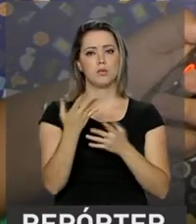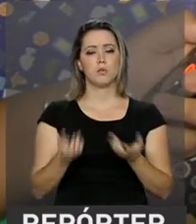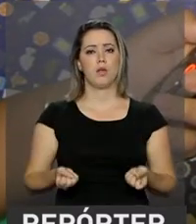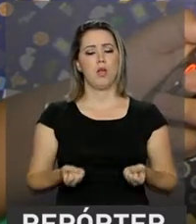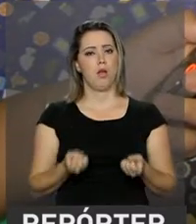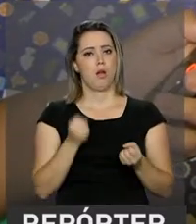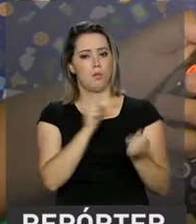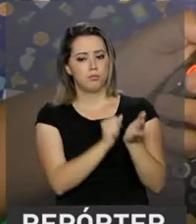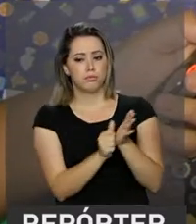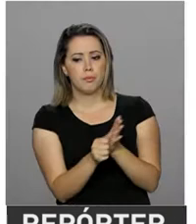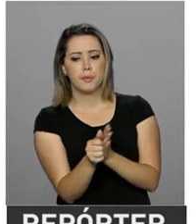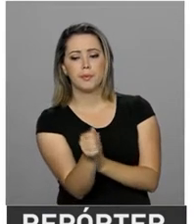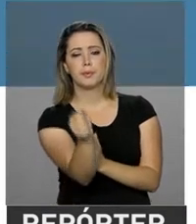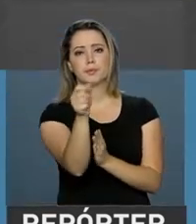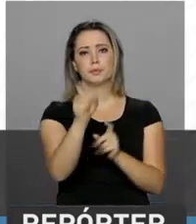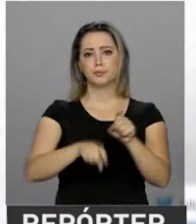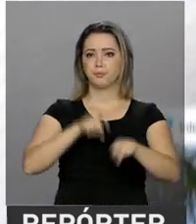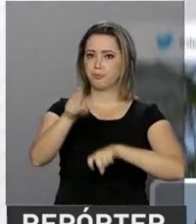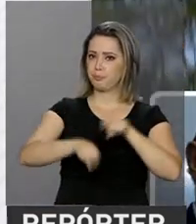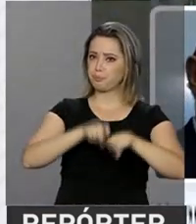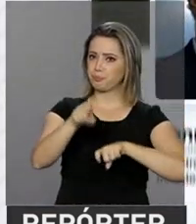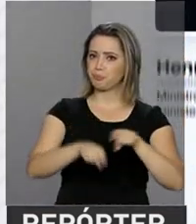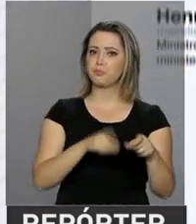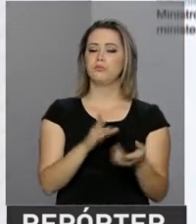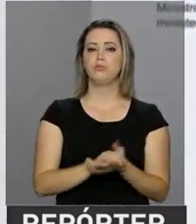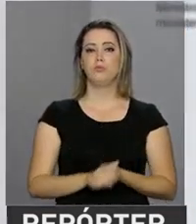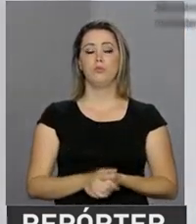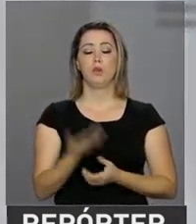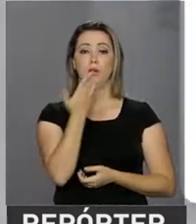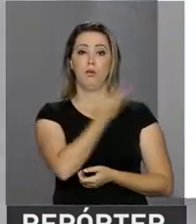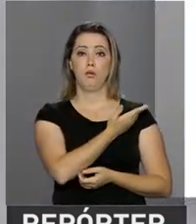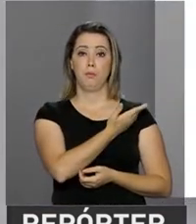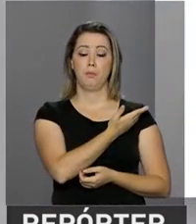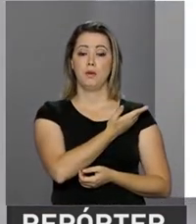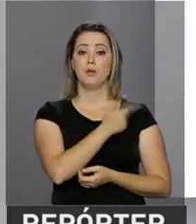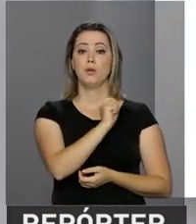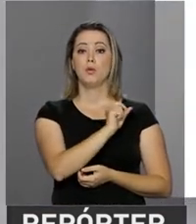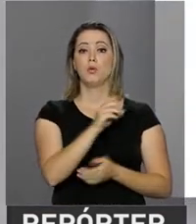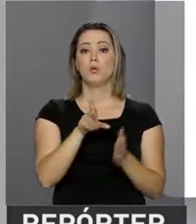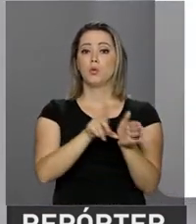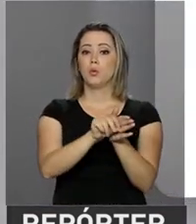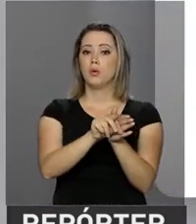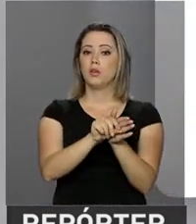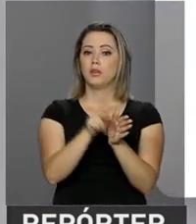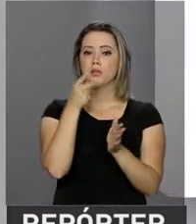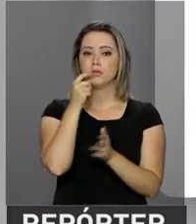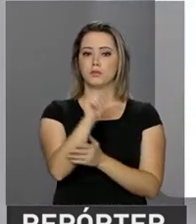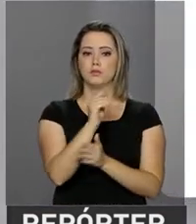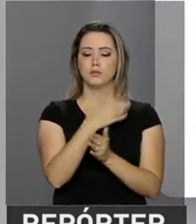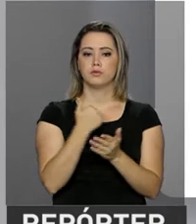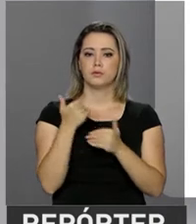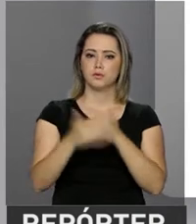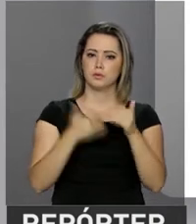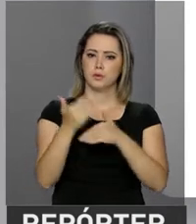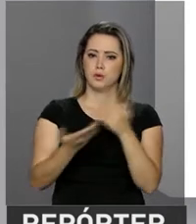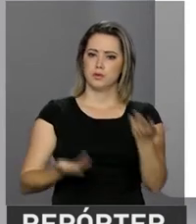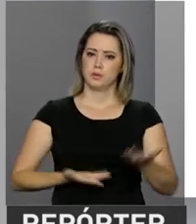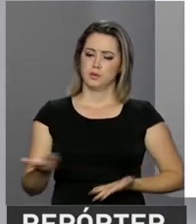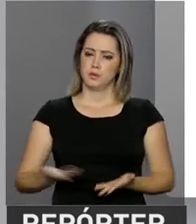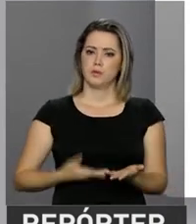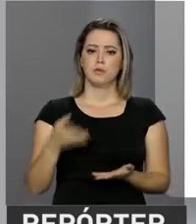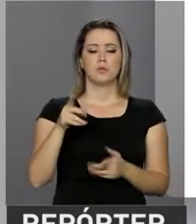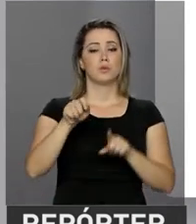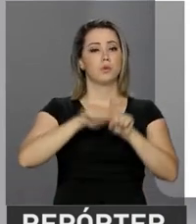agrícola. Pelo Twitter, o ministro da Fazenda, Henrique Meireles, destacou que o avanço do setor de serviços em abril